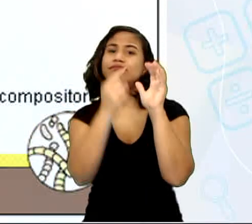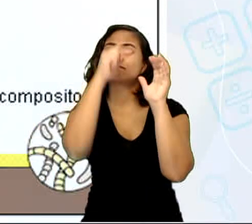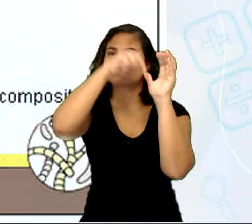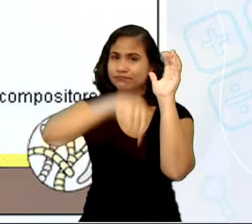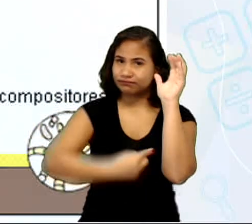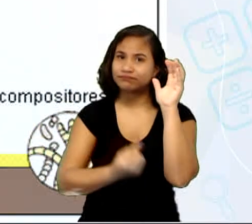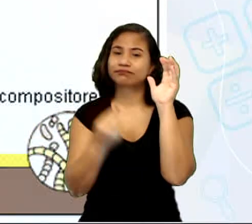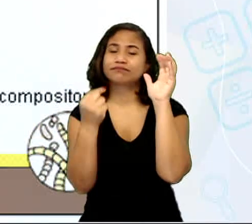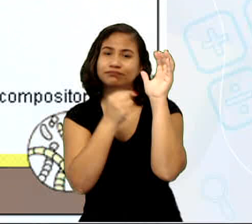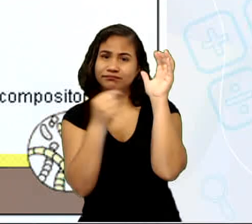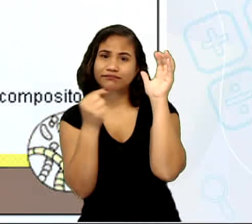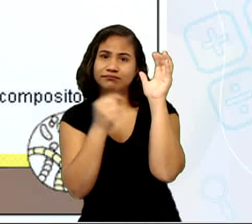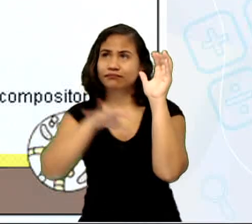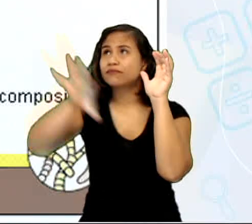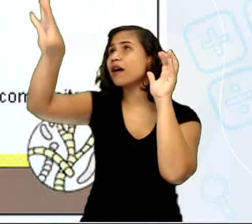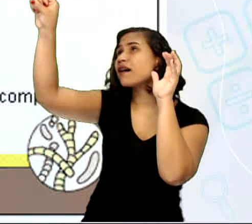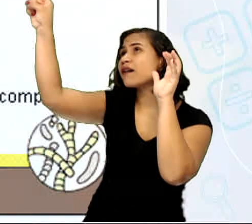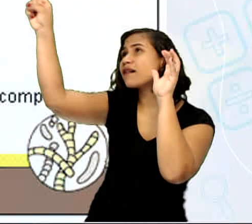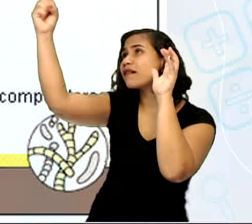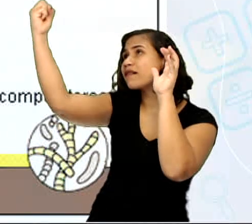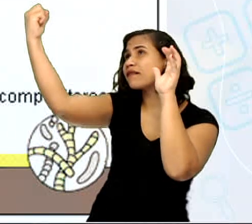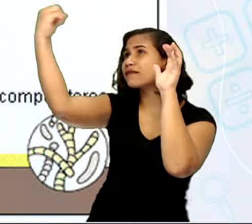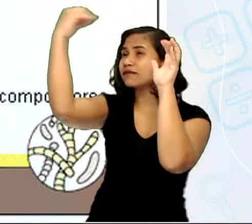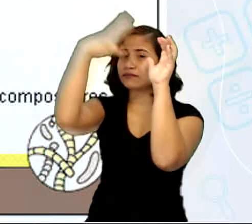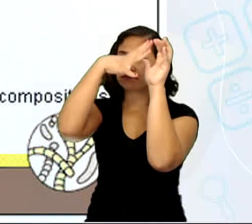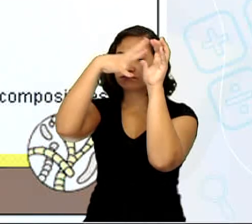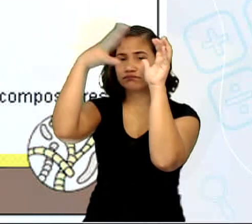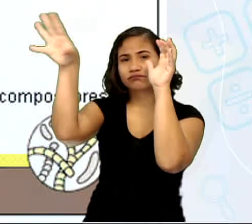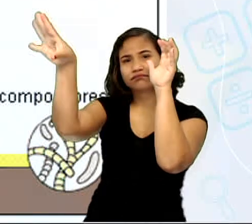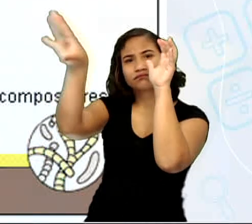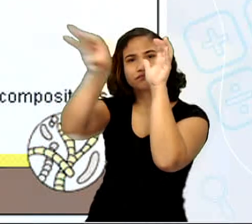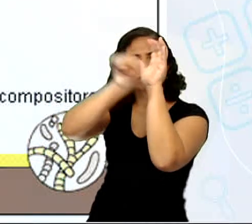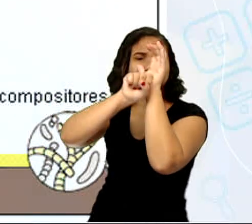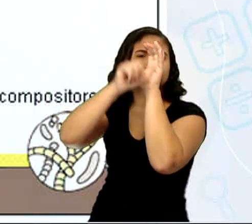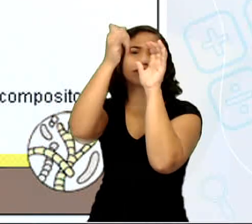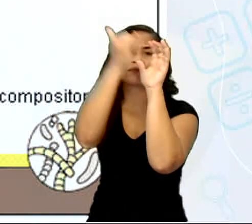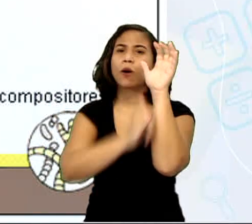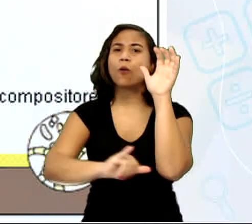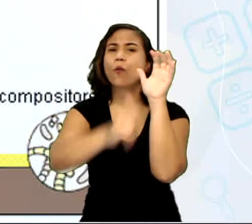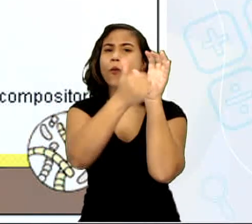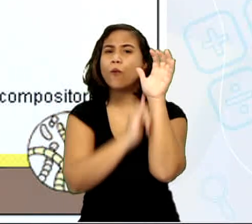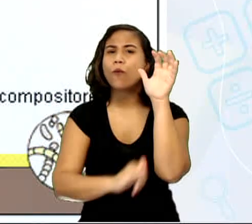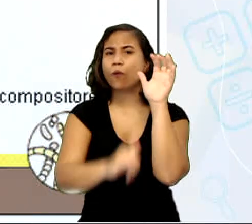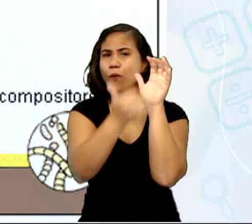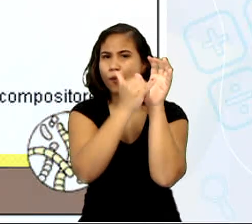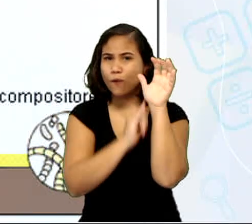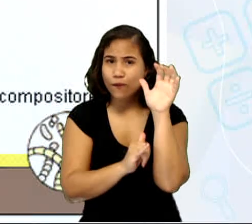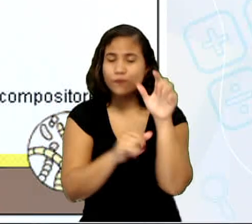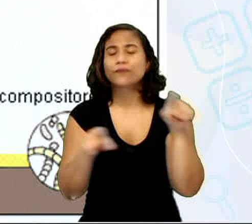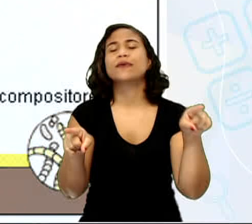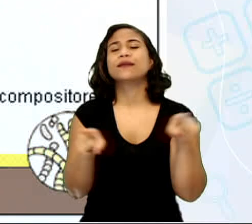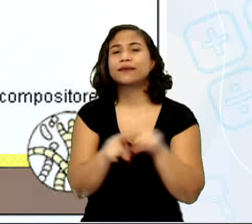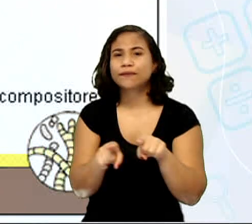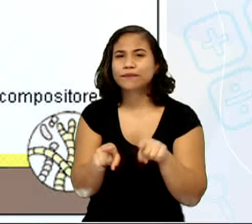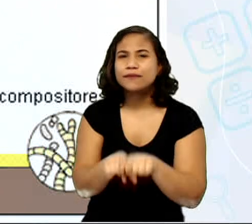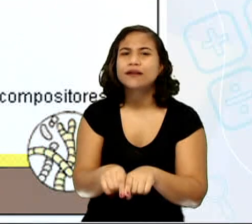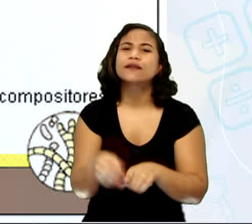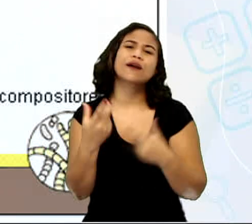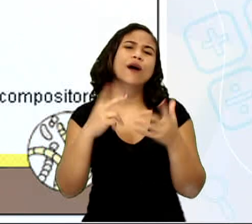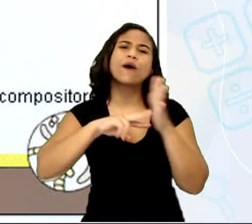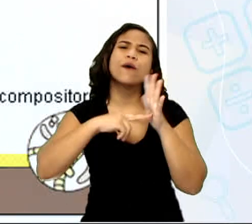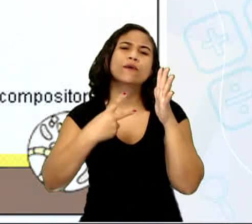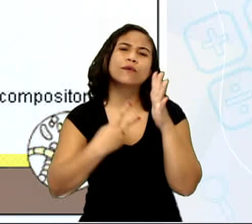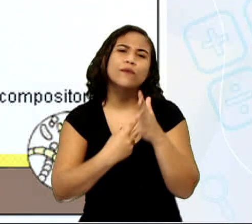produtores fornecem energia para os consumidores, que servem de alimento